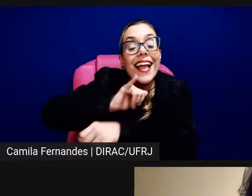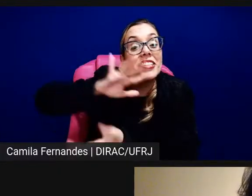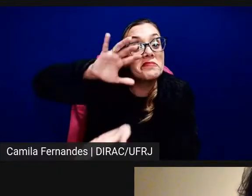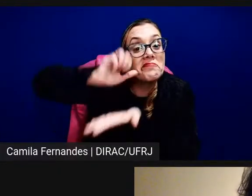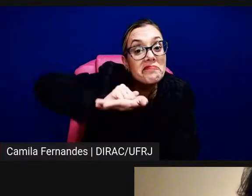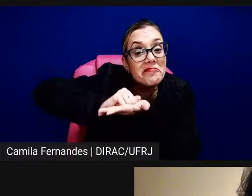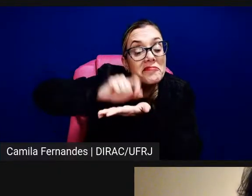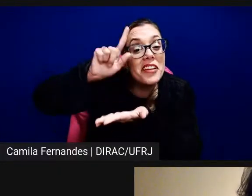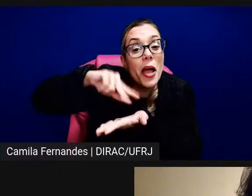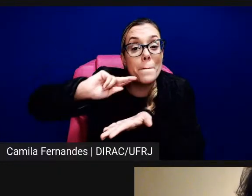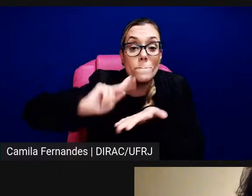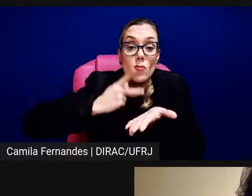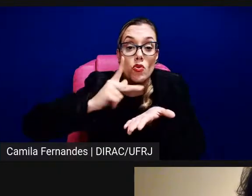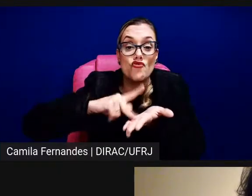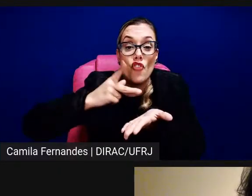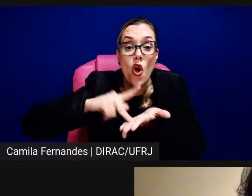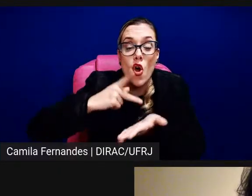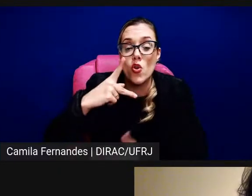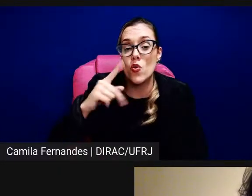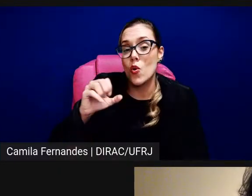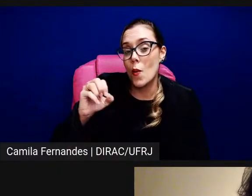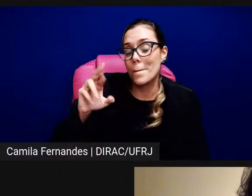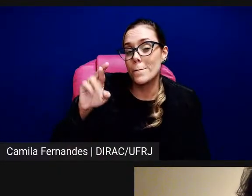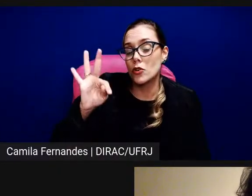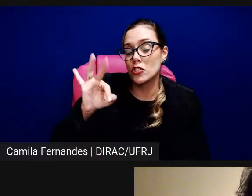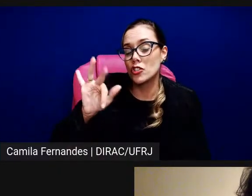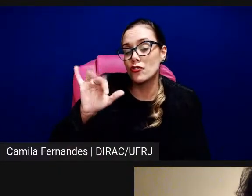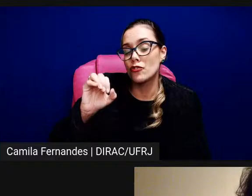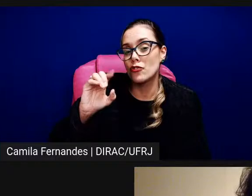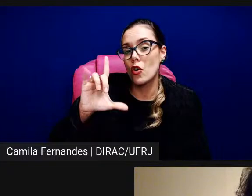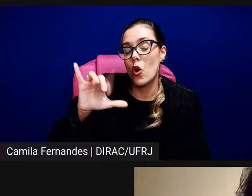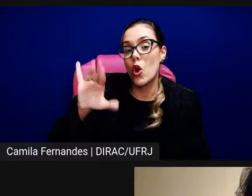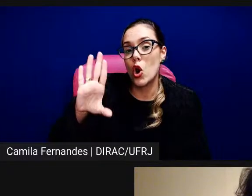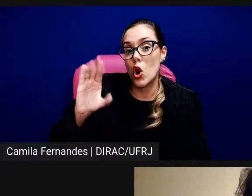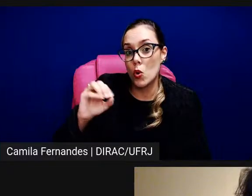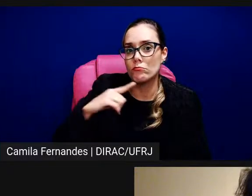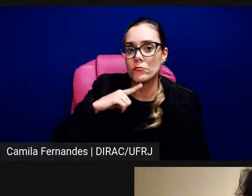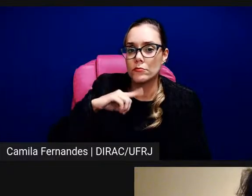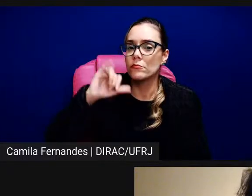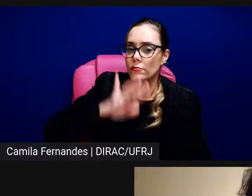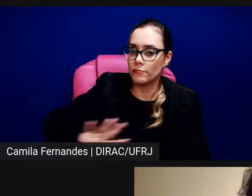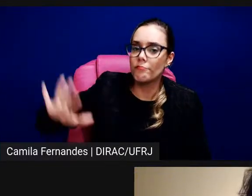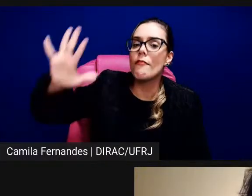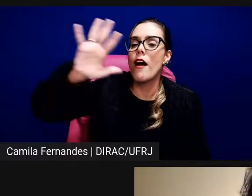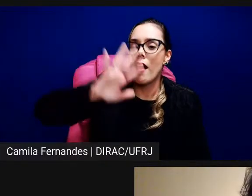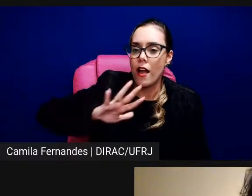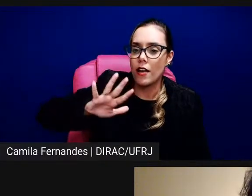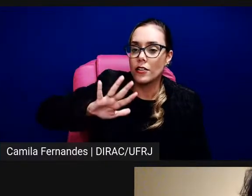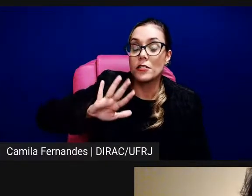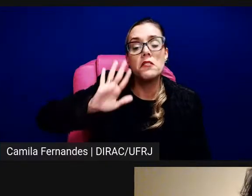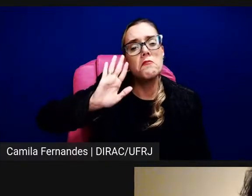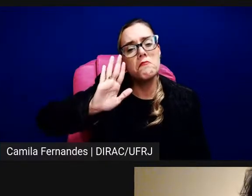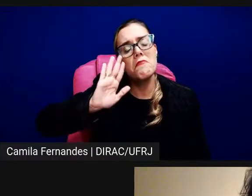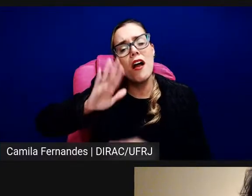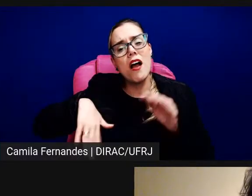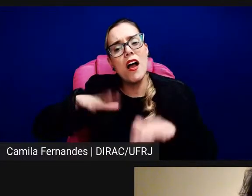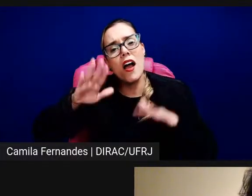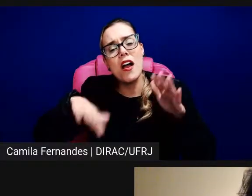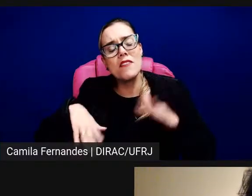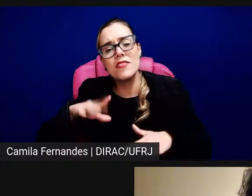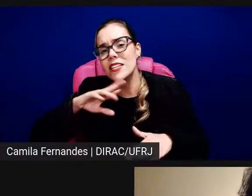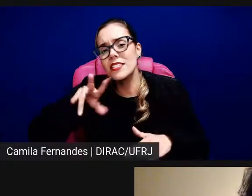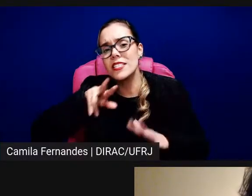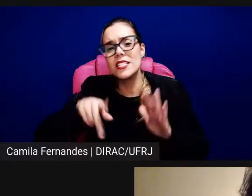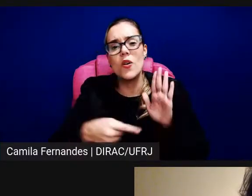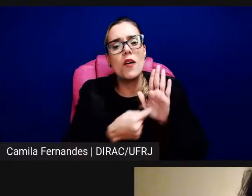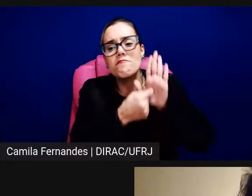o portfólio para a gente e a gente tem algumas imagens, mas o que fica, de fato, não é a imagem, e sim o impacto gravado